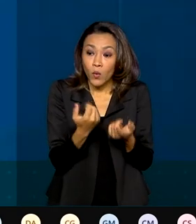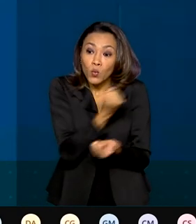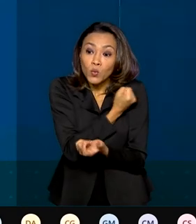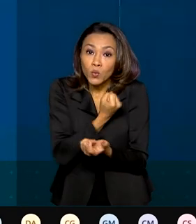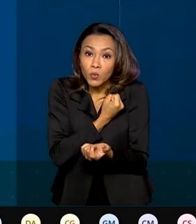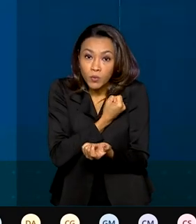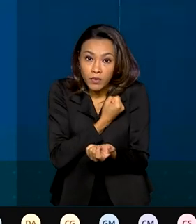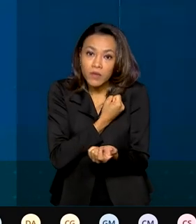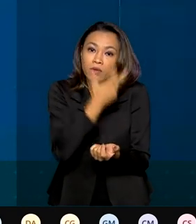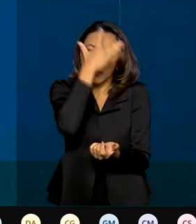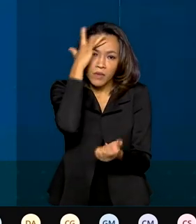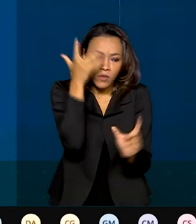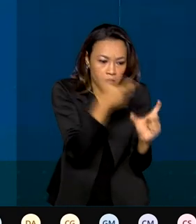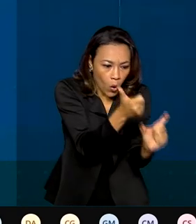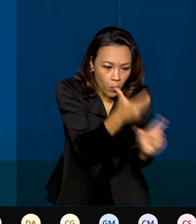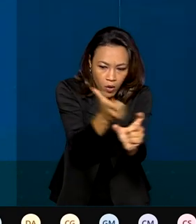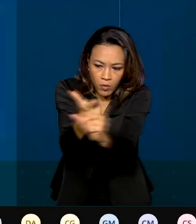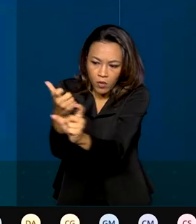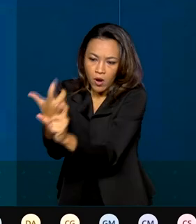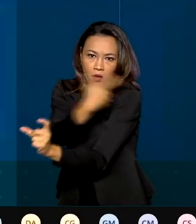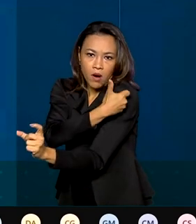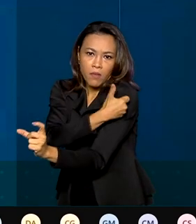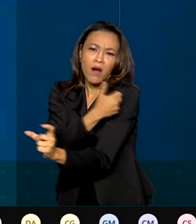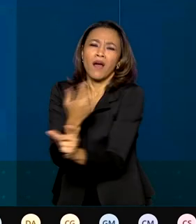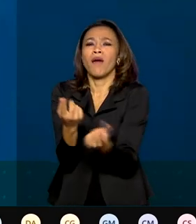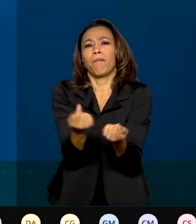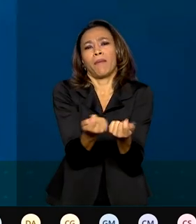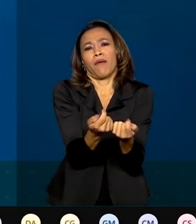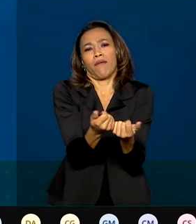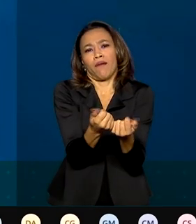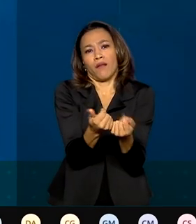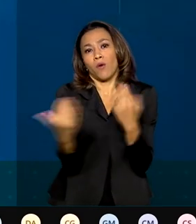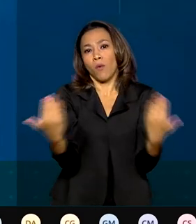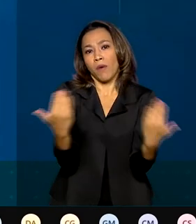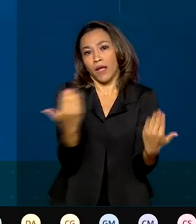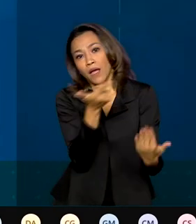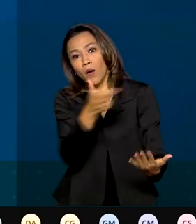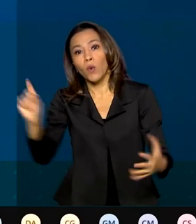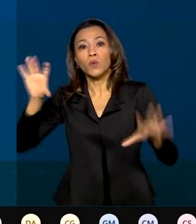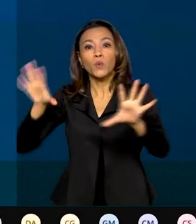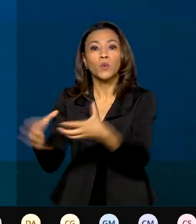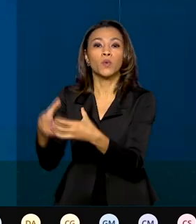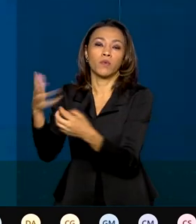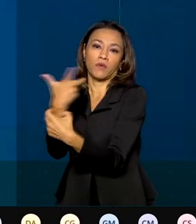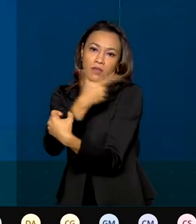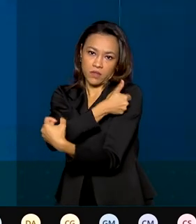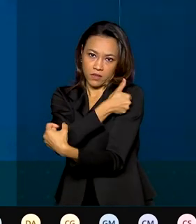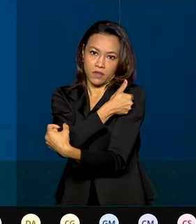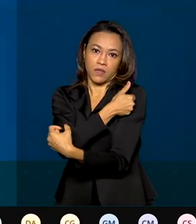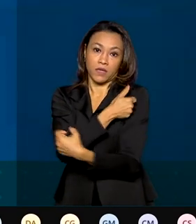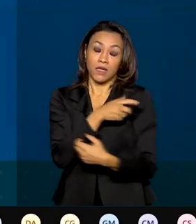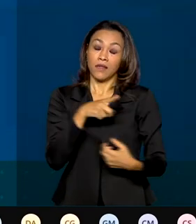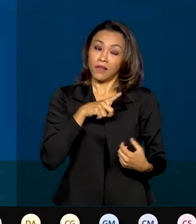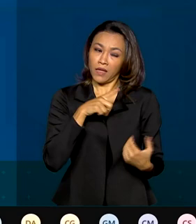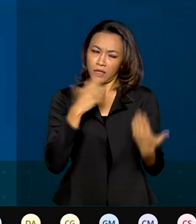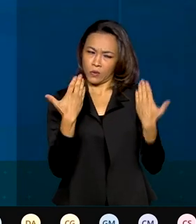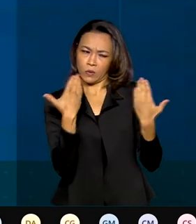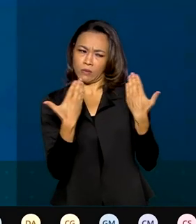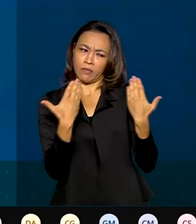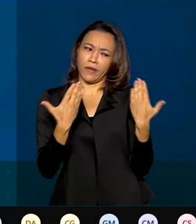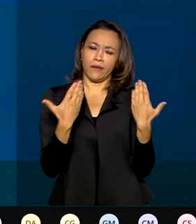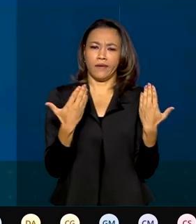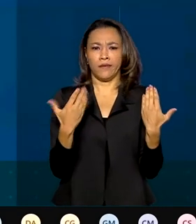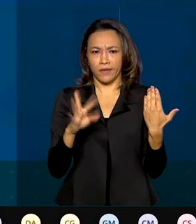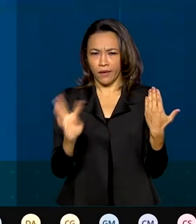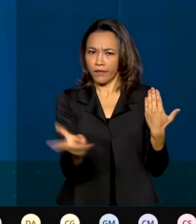muito pequeno em relação a outras vacinas. Então, as suspeitas que são notificadas,